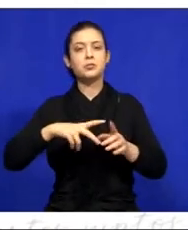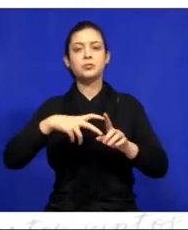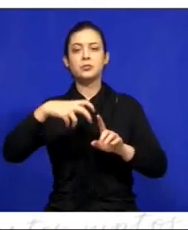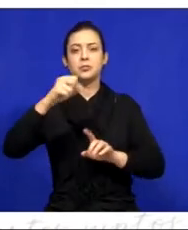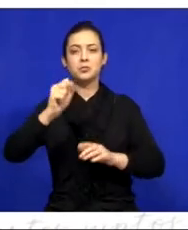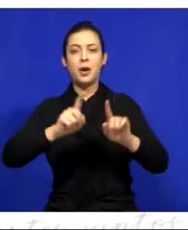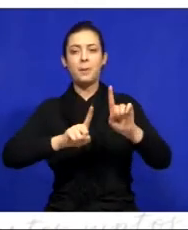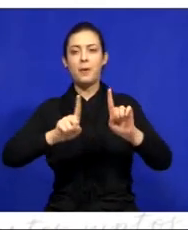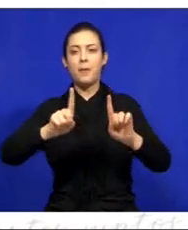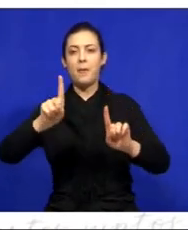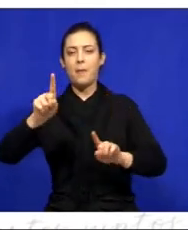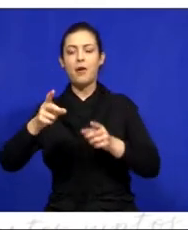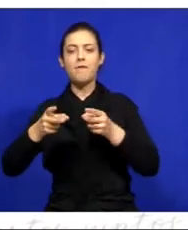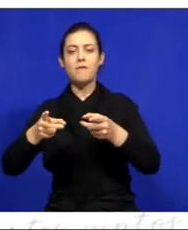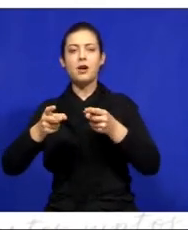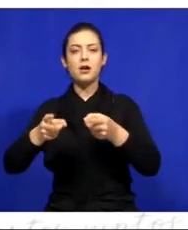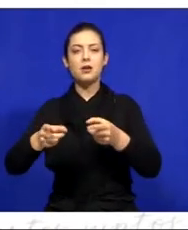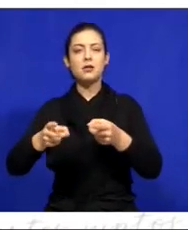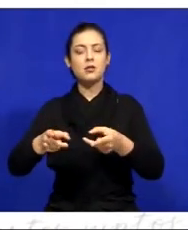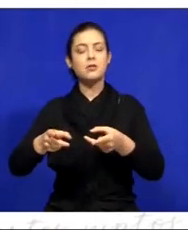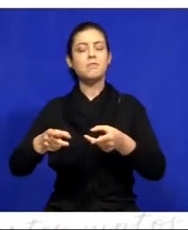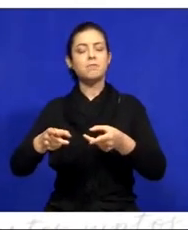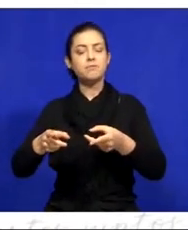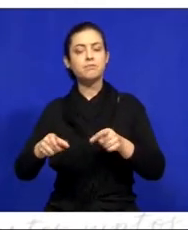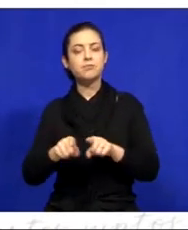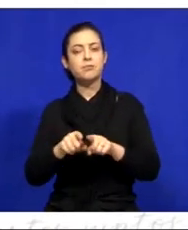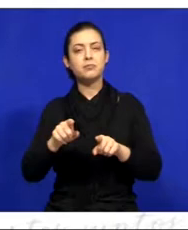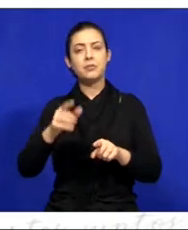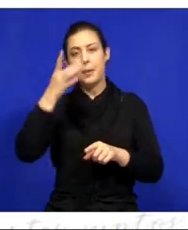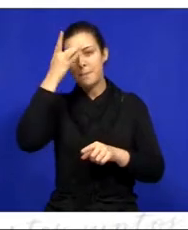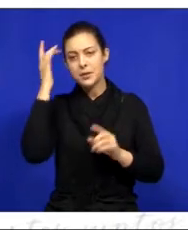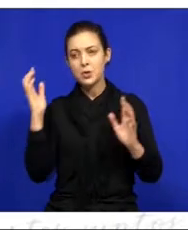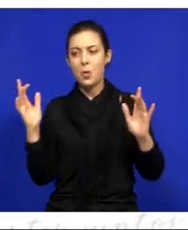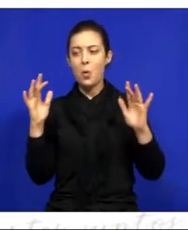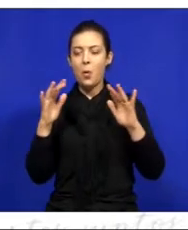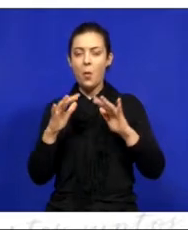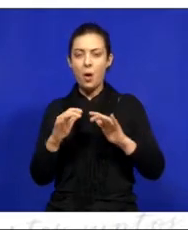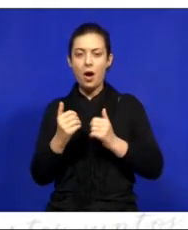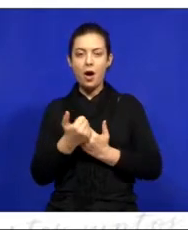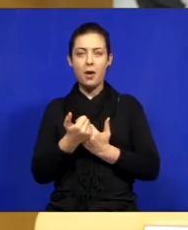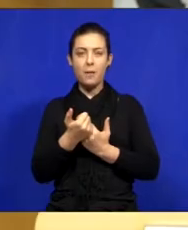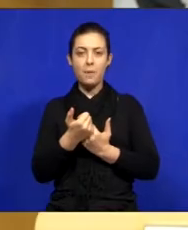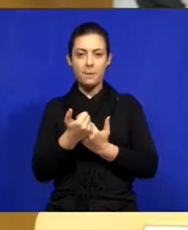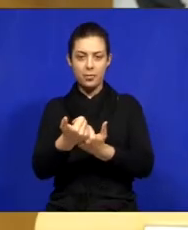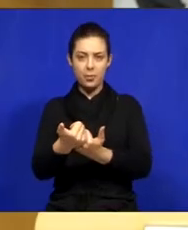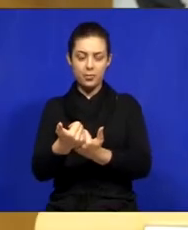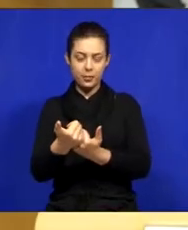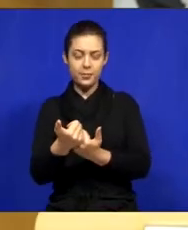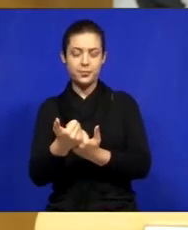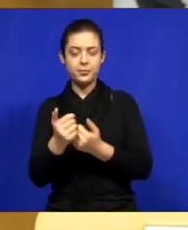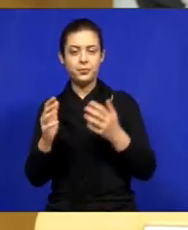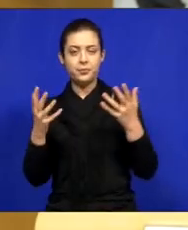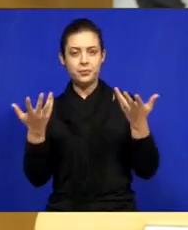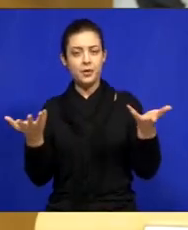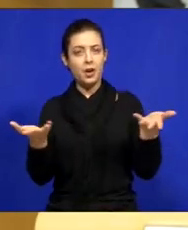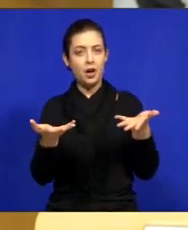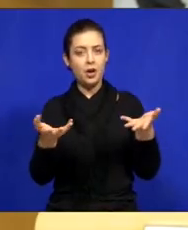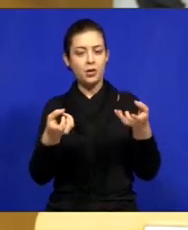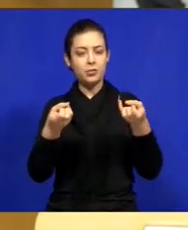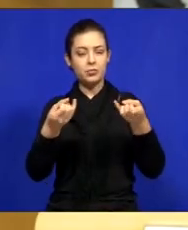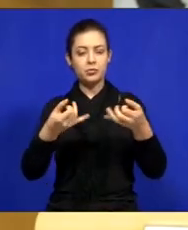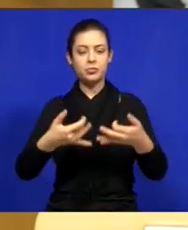recorde de vendas e de pessoas presentes nesse evento. Agora eu quero falar